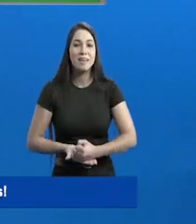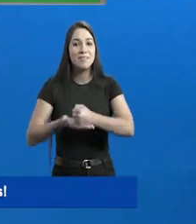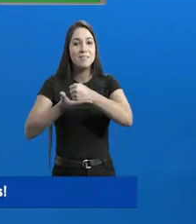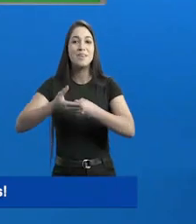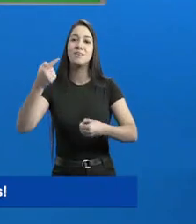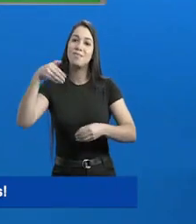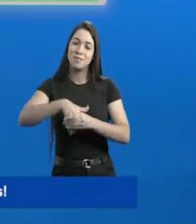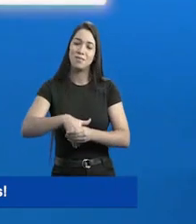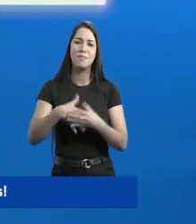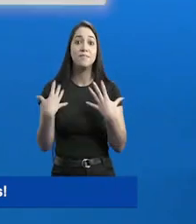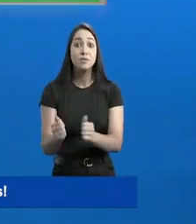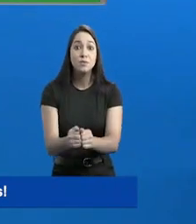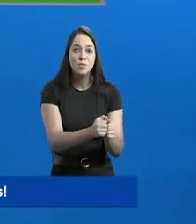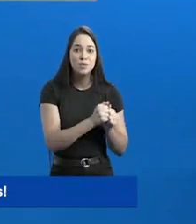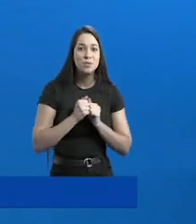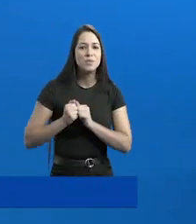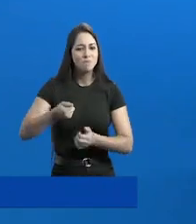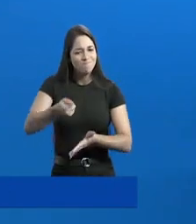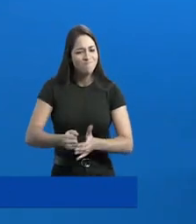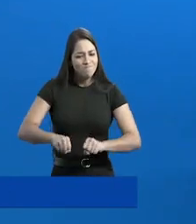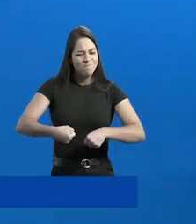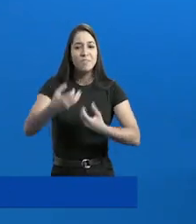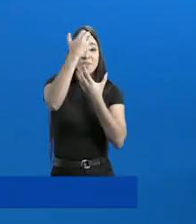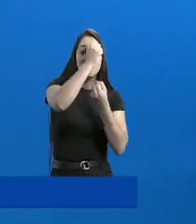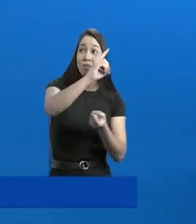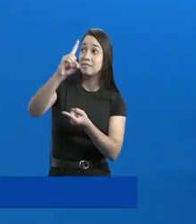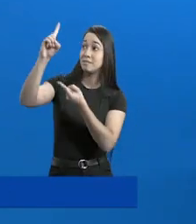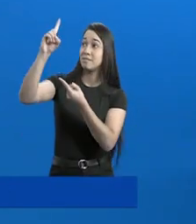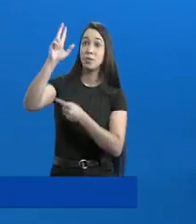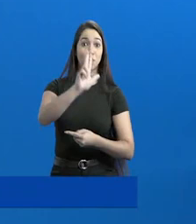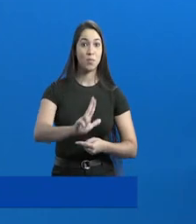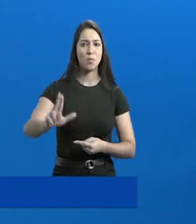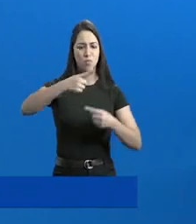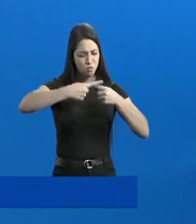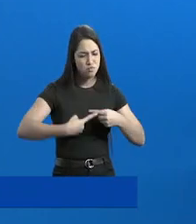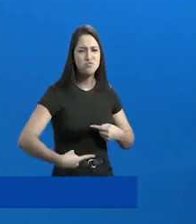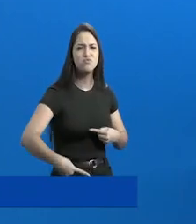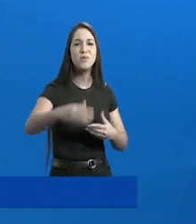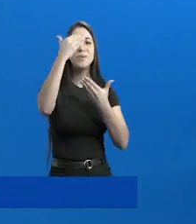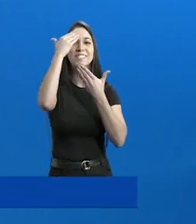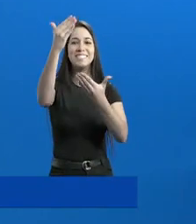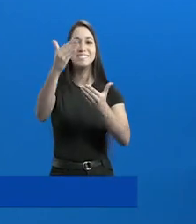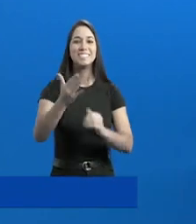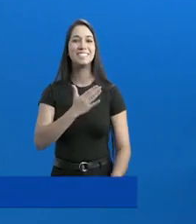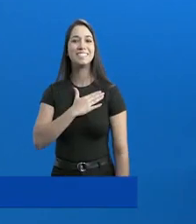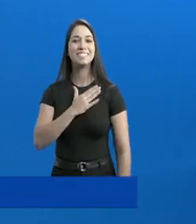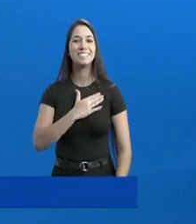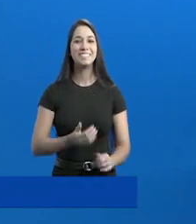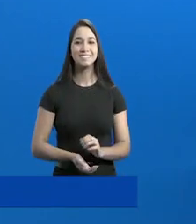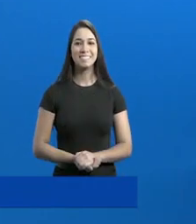seu apoio e o seu voto. Vamos juntos, com muita dedicação e fé em Deus. Uberlândia se gritar em frente. Muito obrigado! gritar em Uberlândia Tchau,